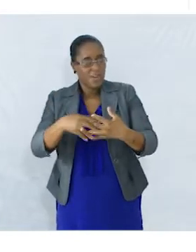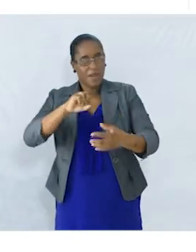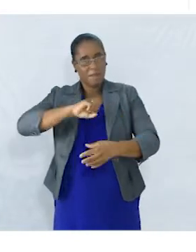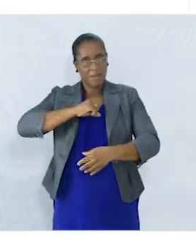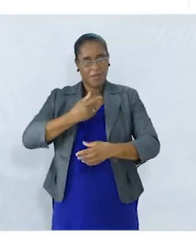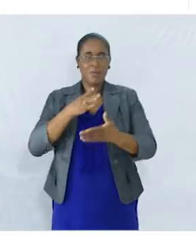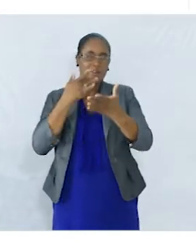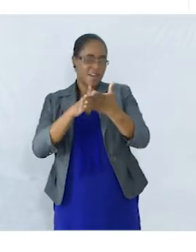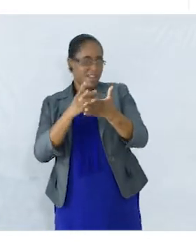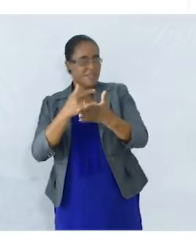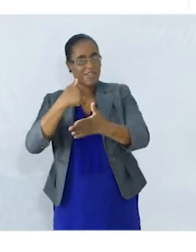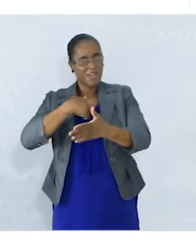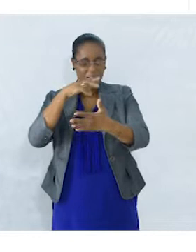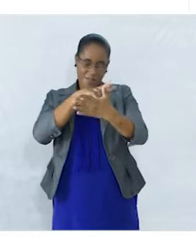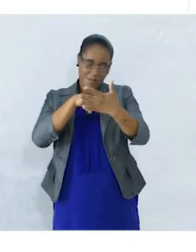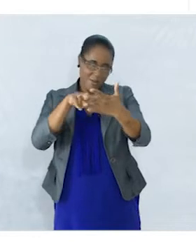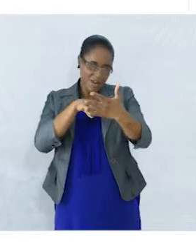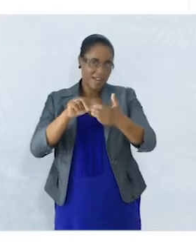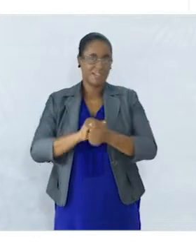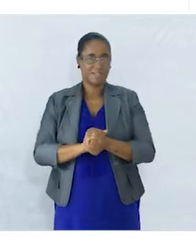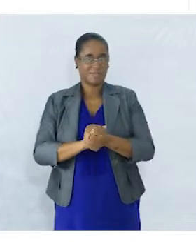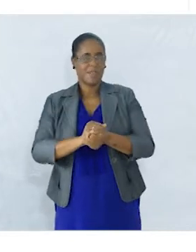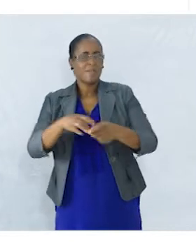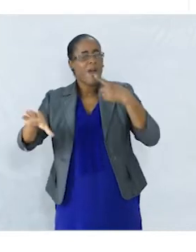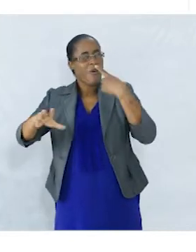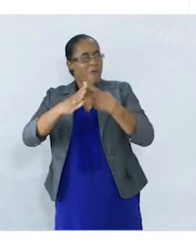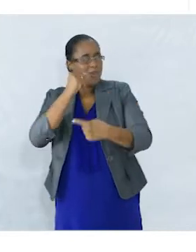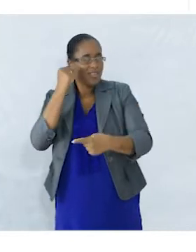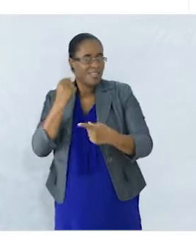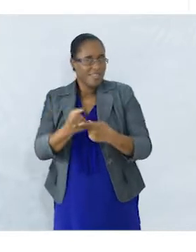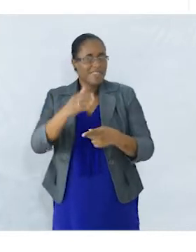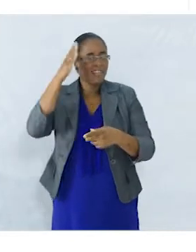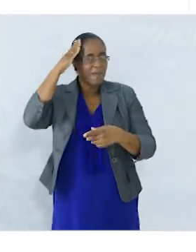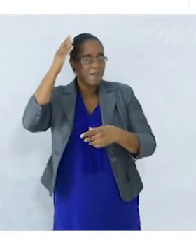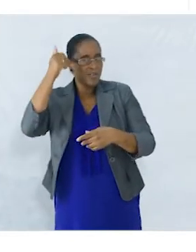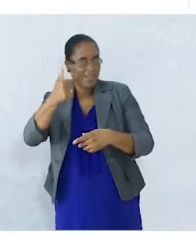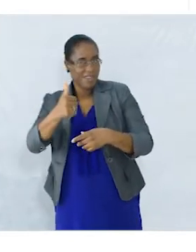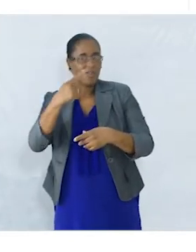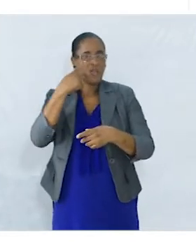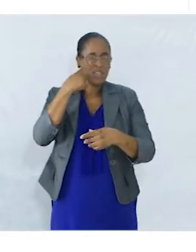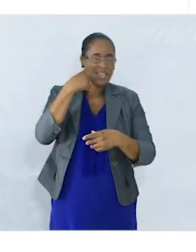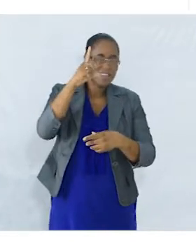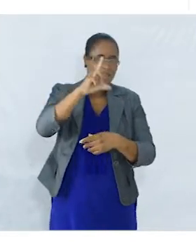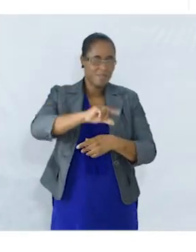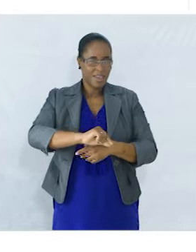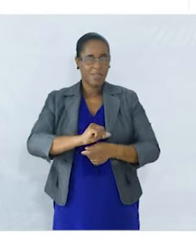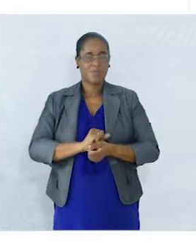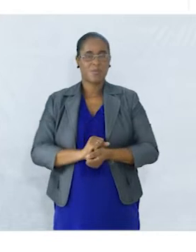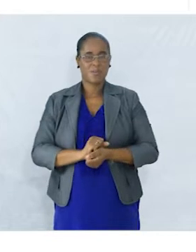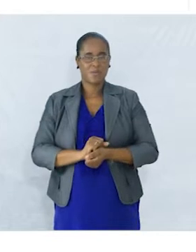dúvidas O livro eu vou ler Para o me ter sabedoria e